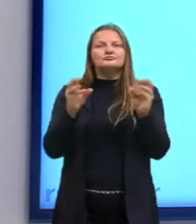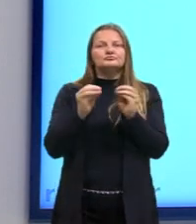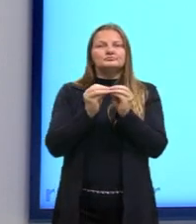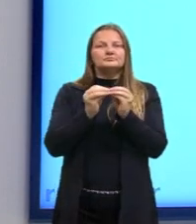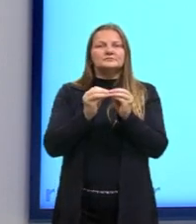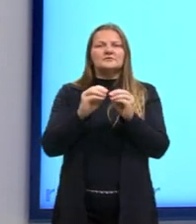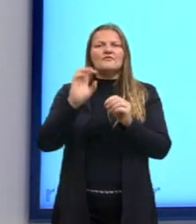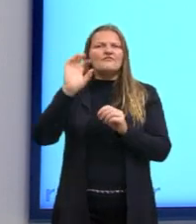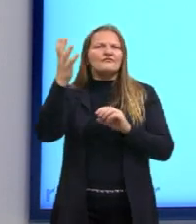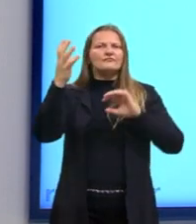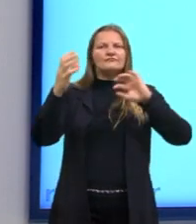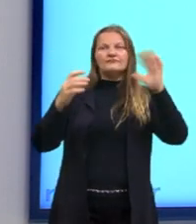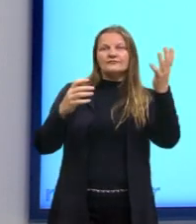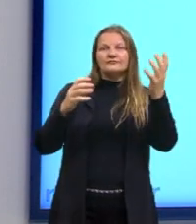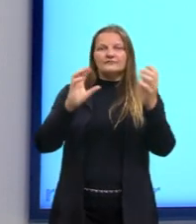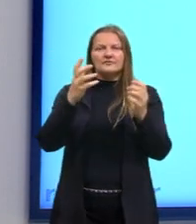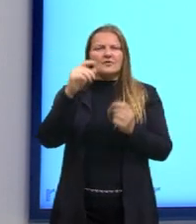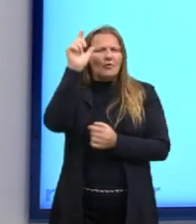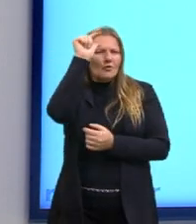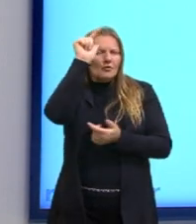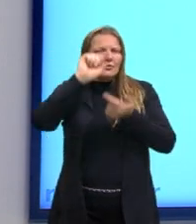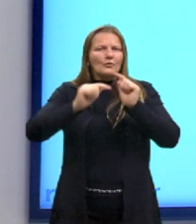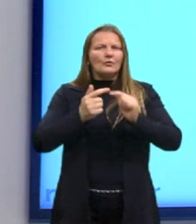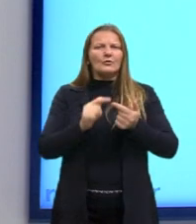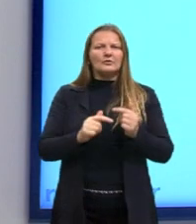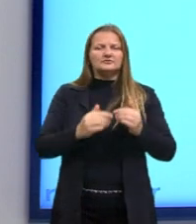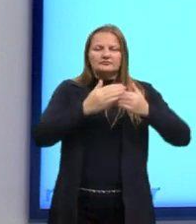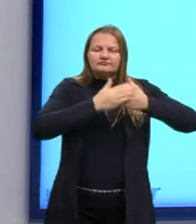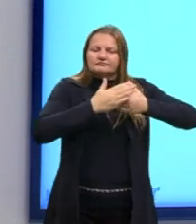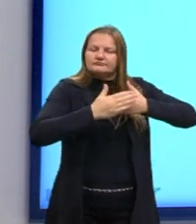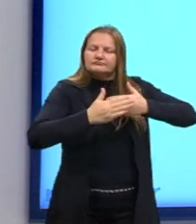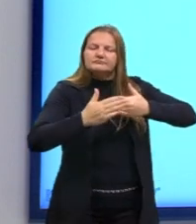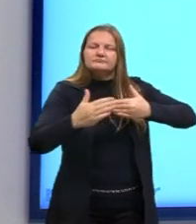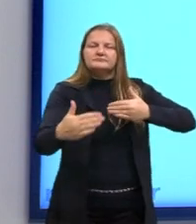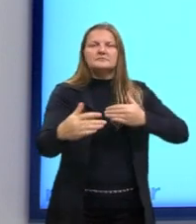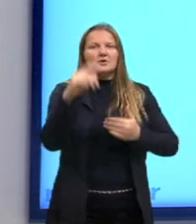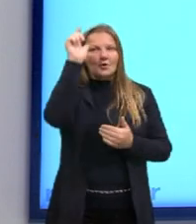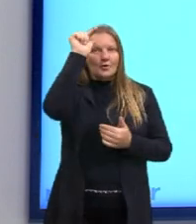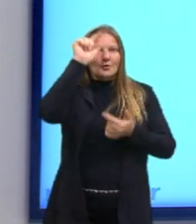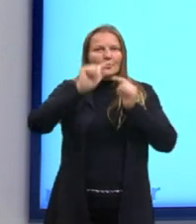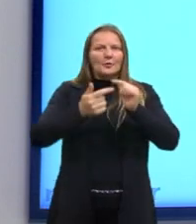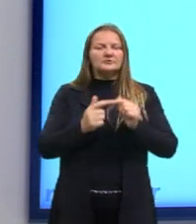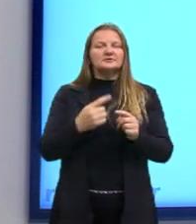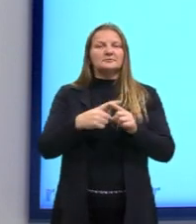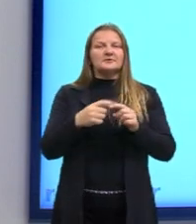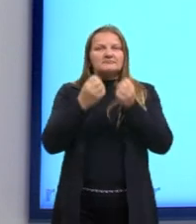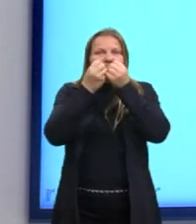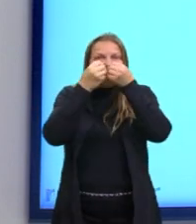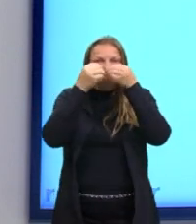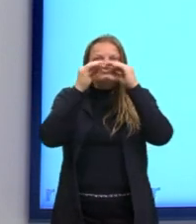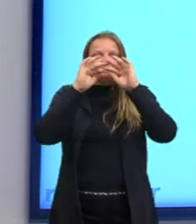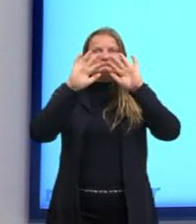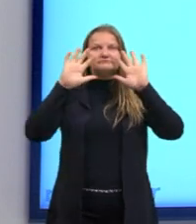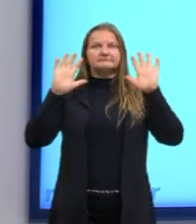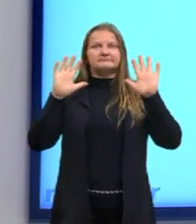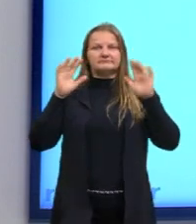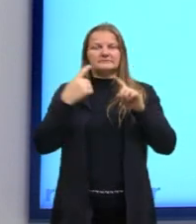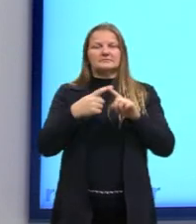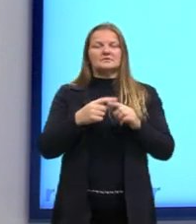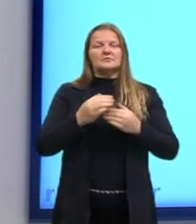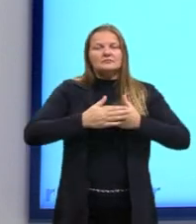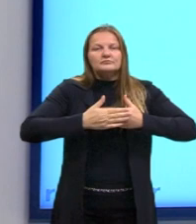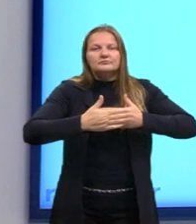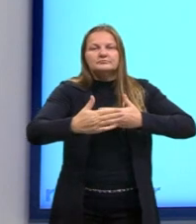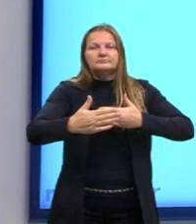uma forma lógica. A ciência sequencia os fenômenos de forma lógica para entendê-los, para compreendê-los e a partir daí